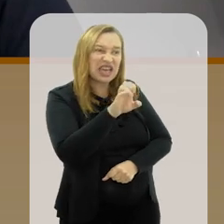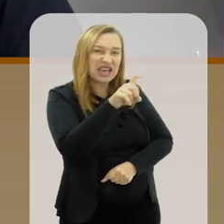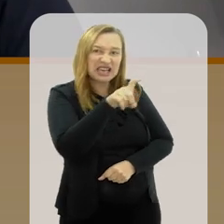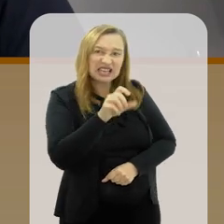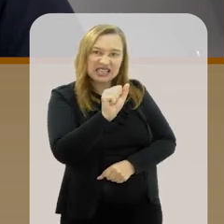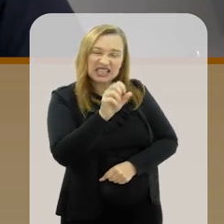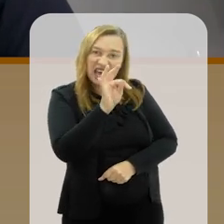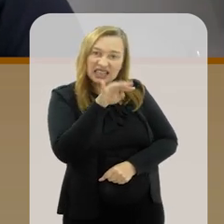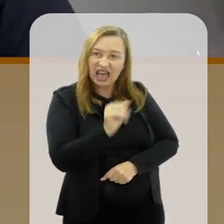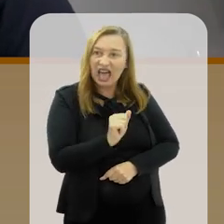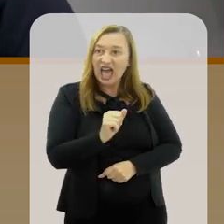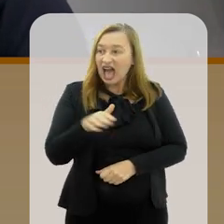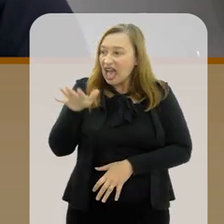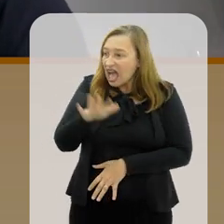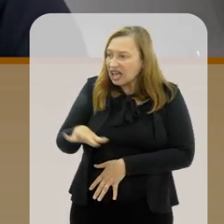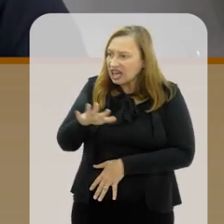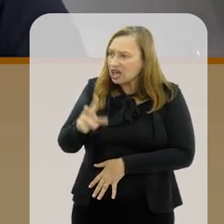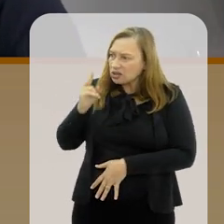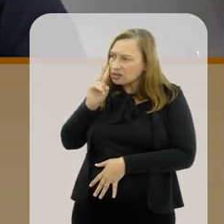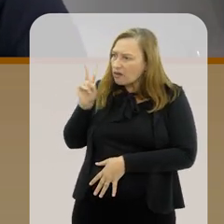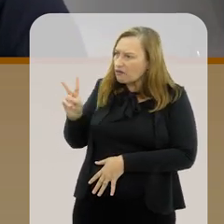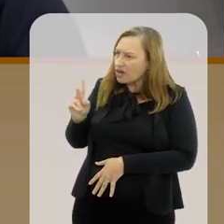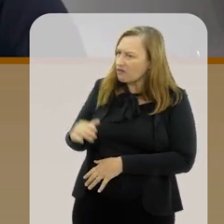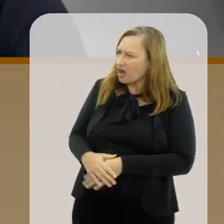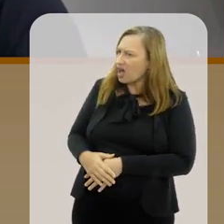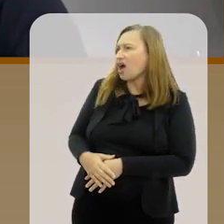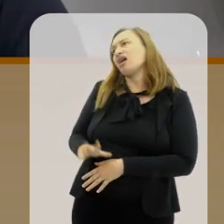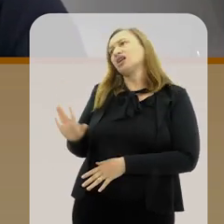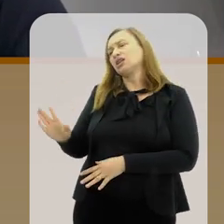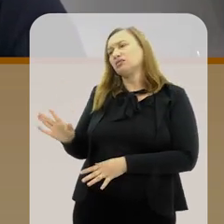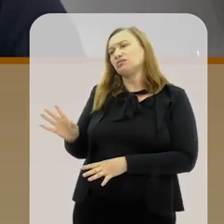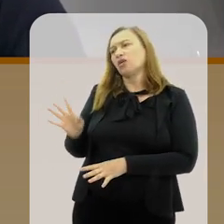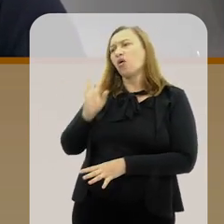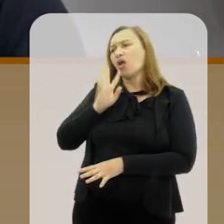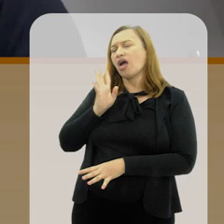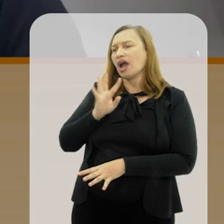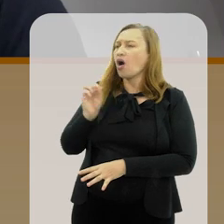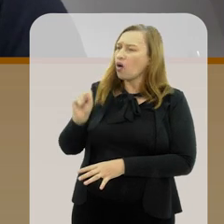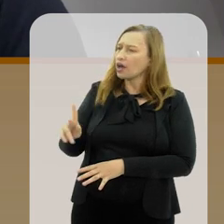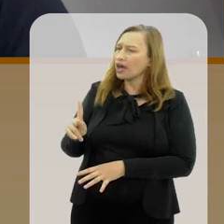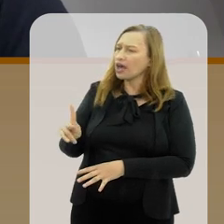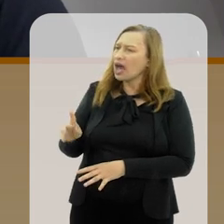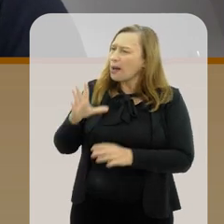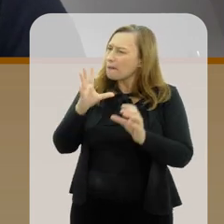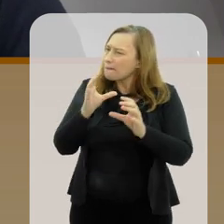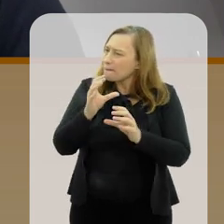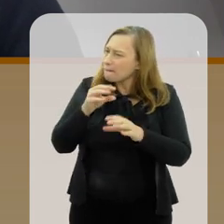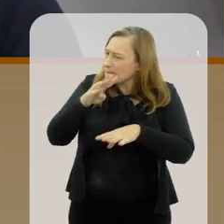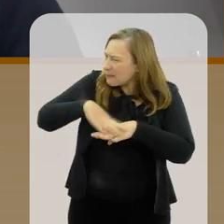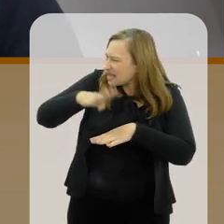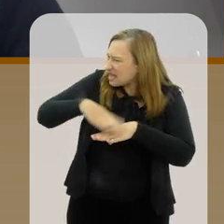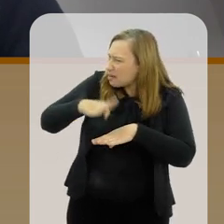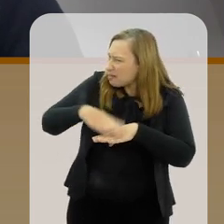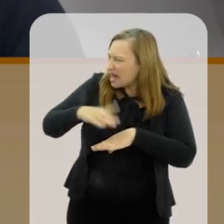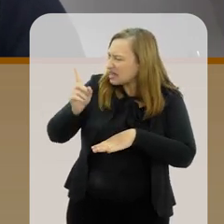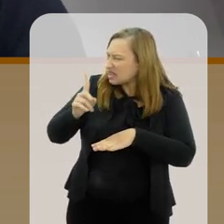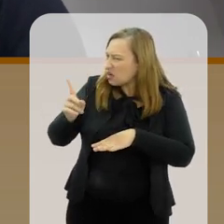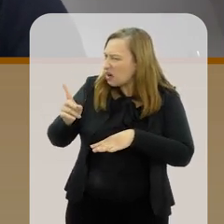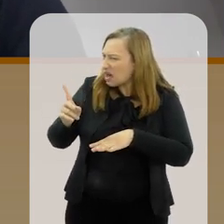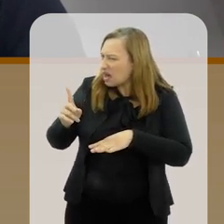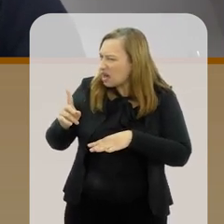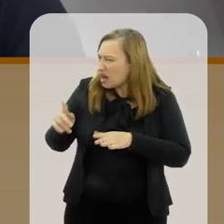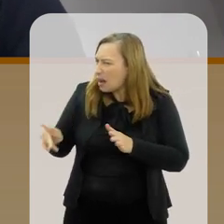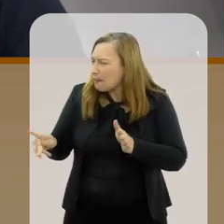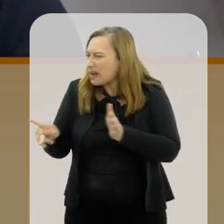Uma criança que veja isso vai dizer A matemática não é ator a todo mundo e é ok falar isso.